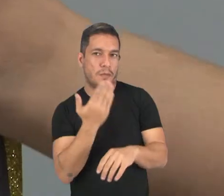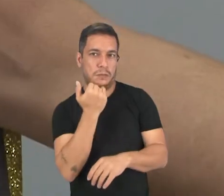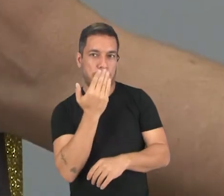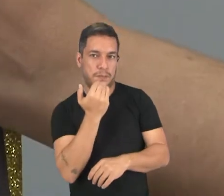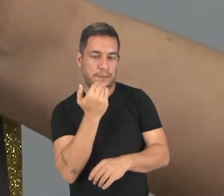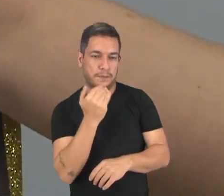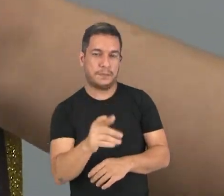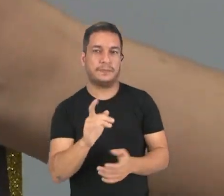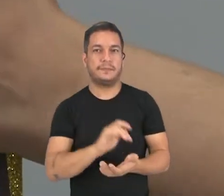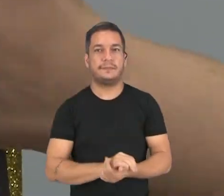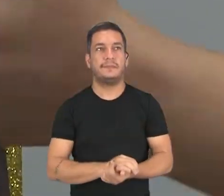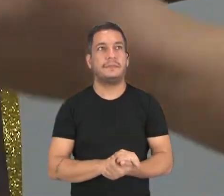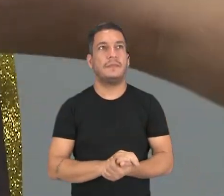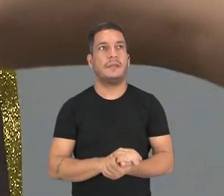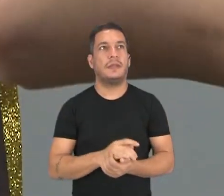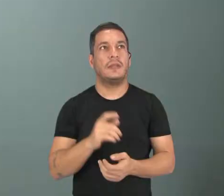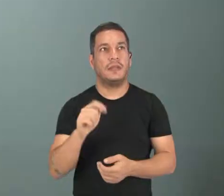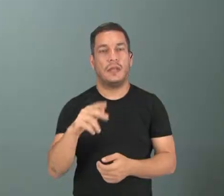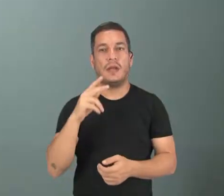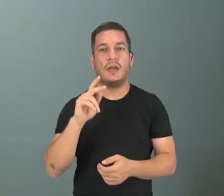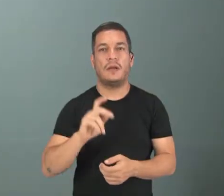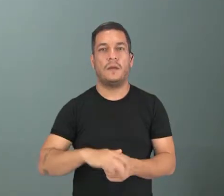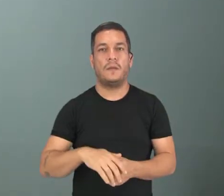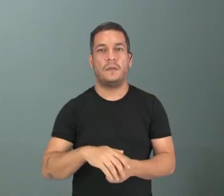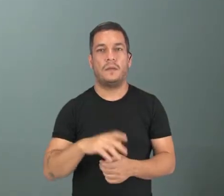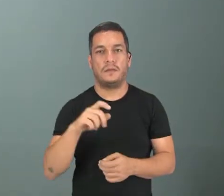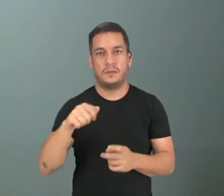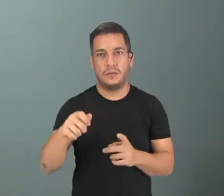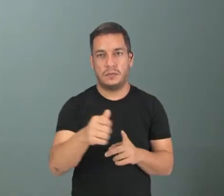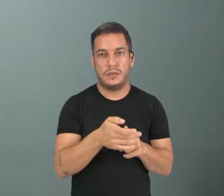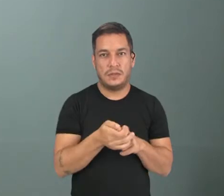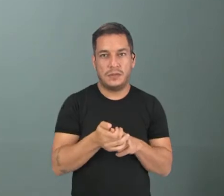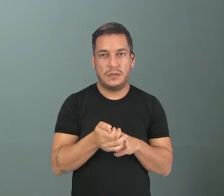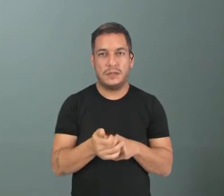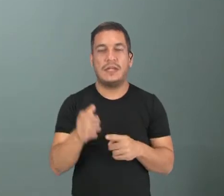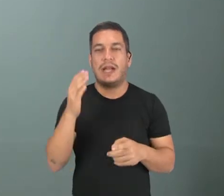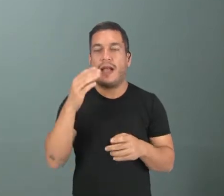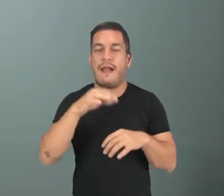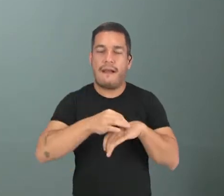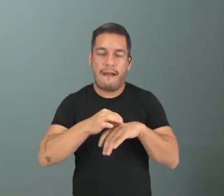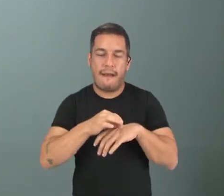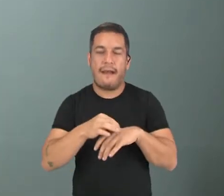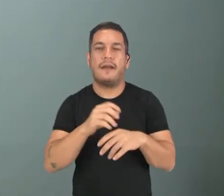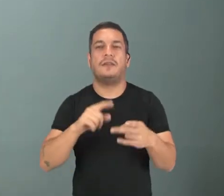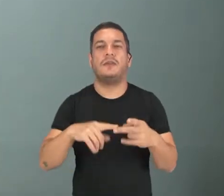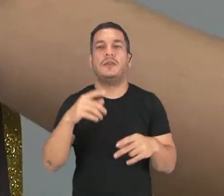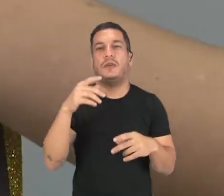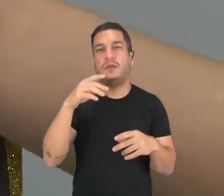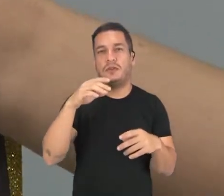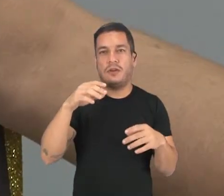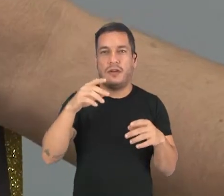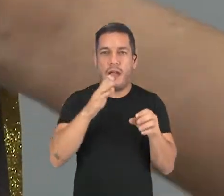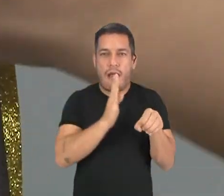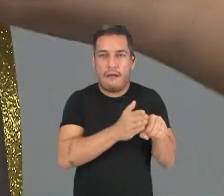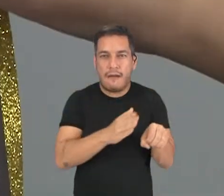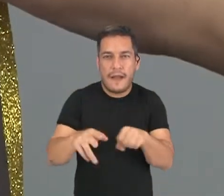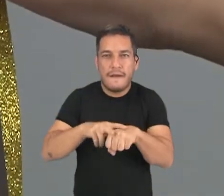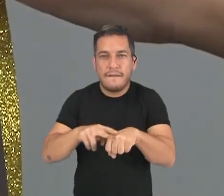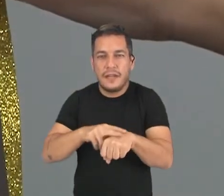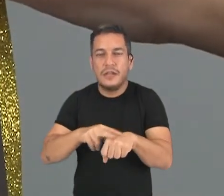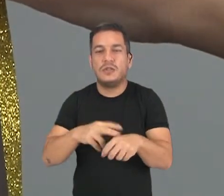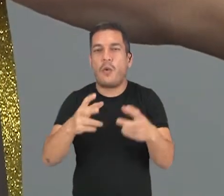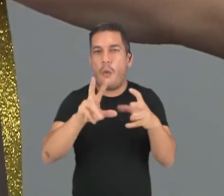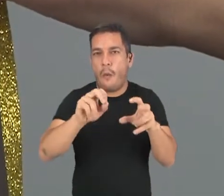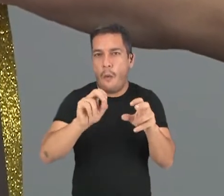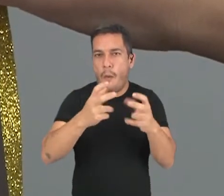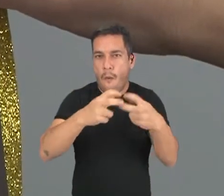o nosso cuscuz, o pão de milho, com carne moída, cheiro verde, um ovo frito. Aqui, esse cuscuz, ele é feito